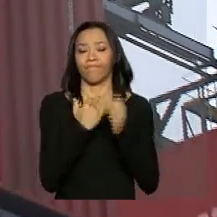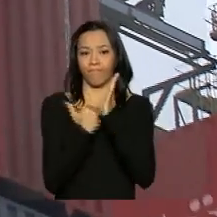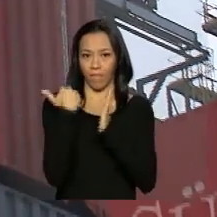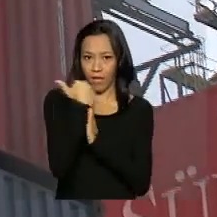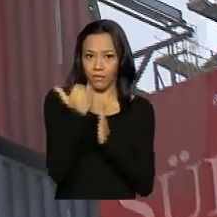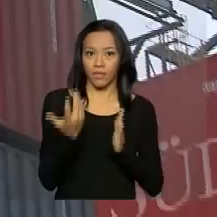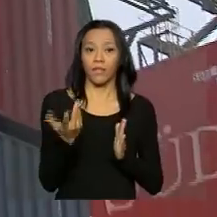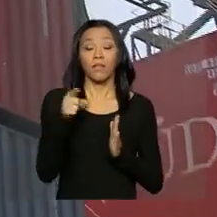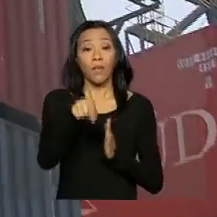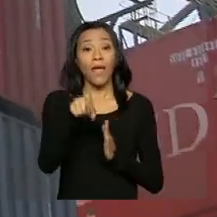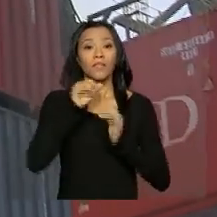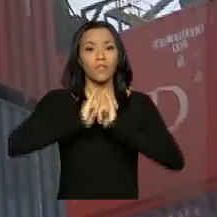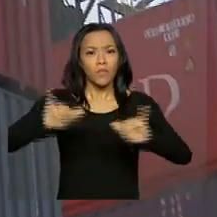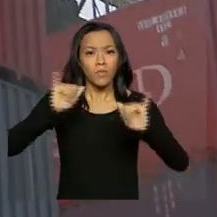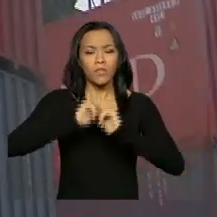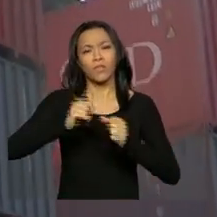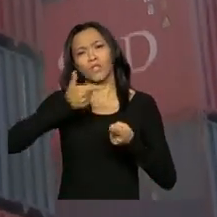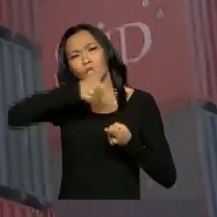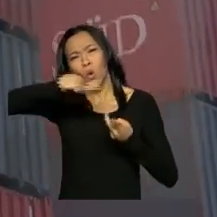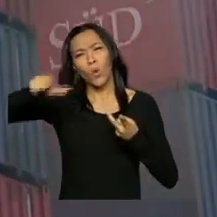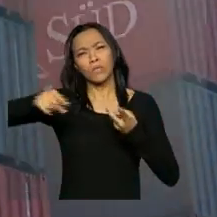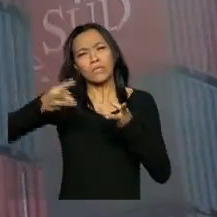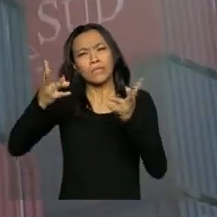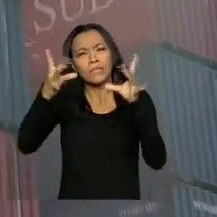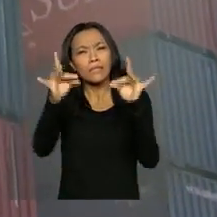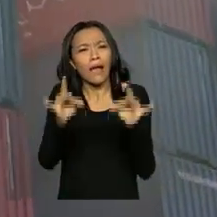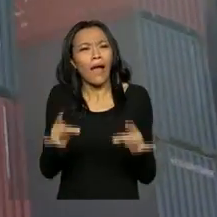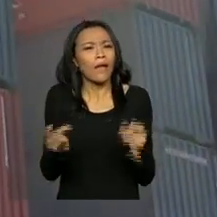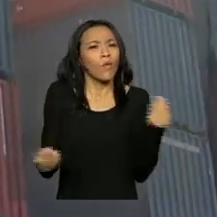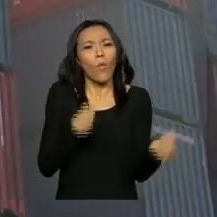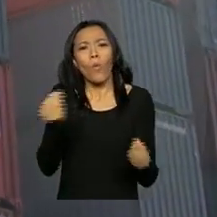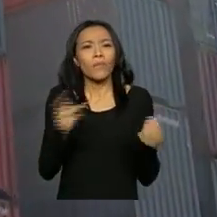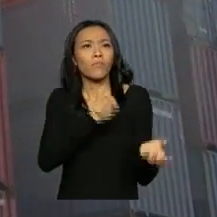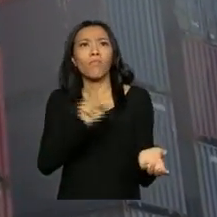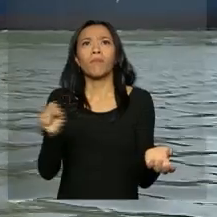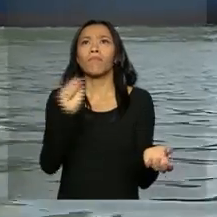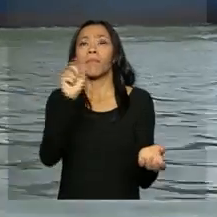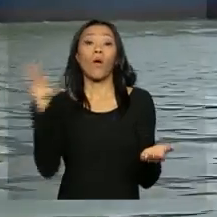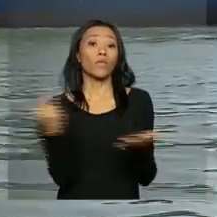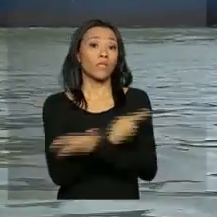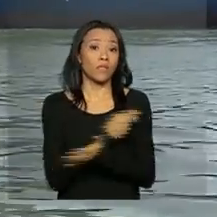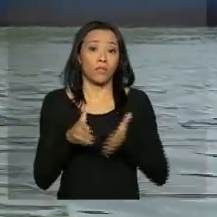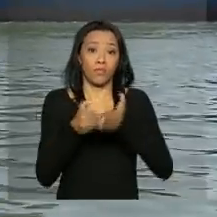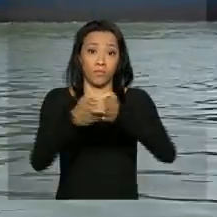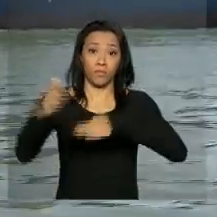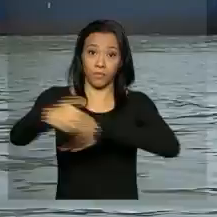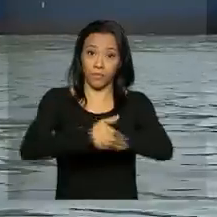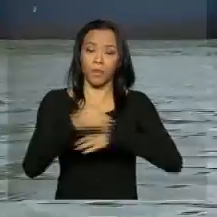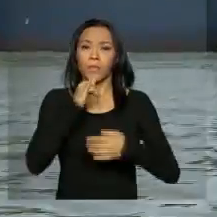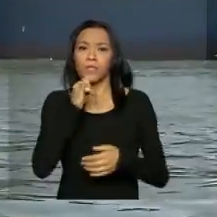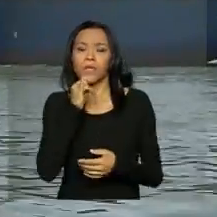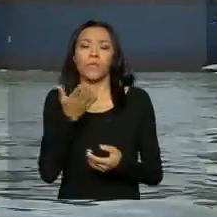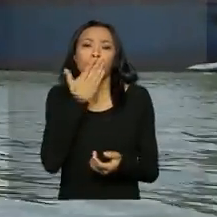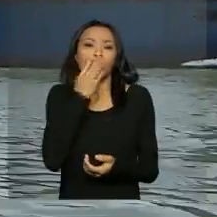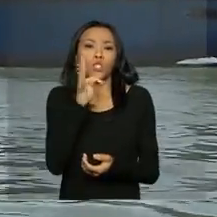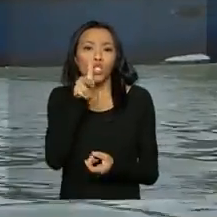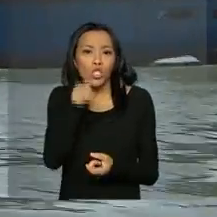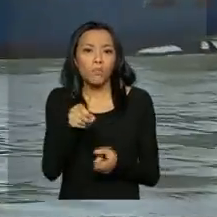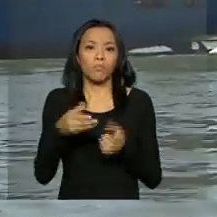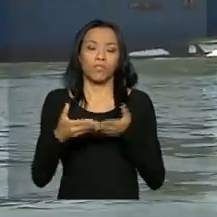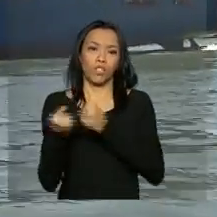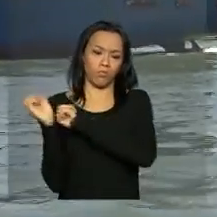essas informações e outros dados detalhados sobre as operações nos terminais, como o volume, o tipo de cargas,